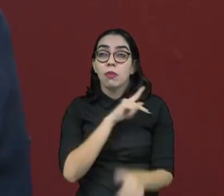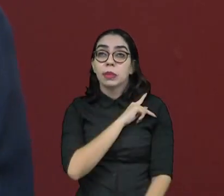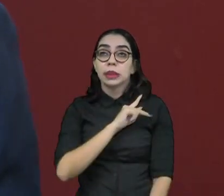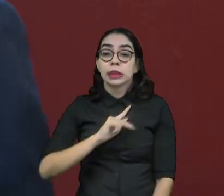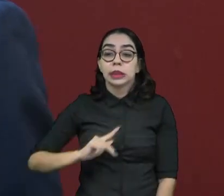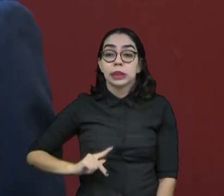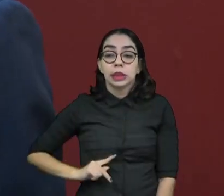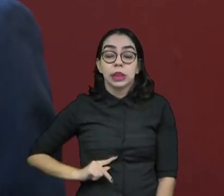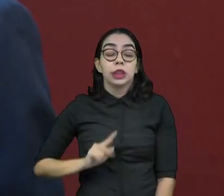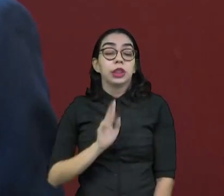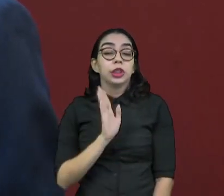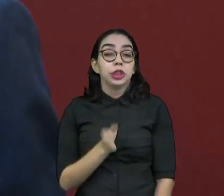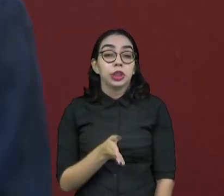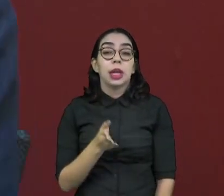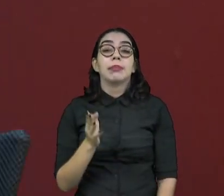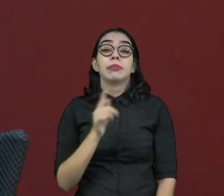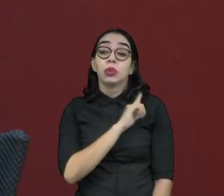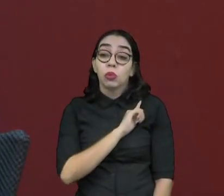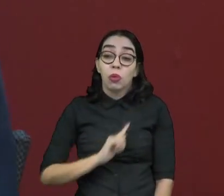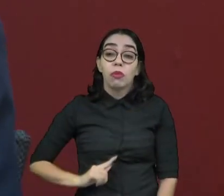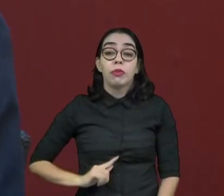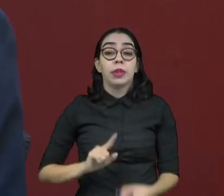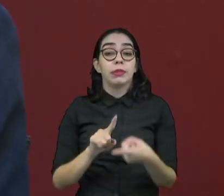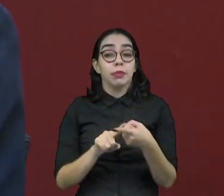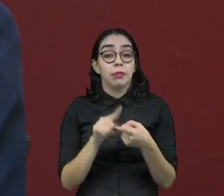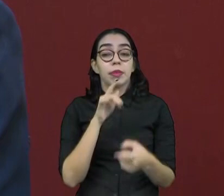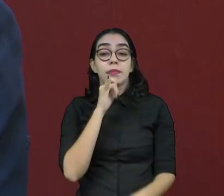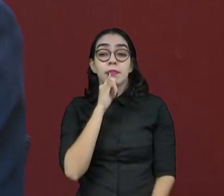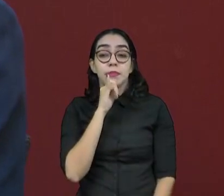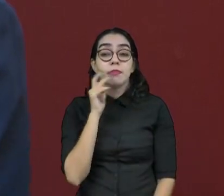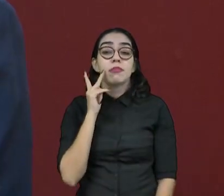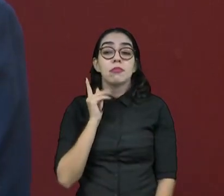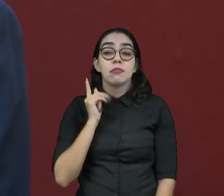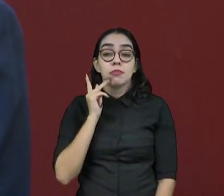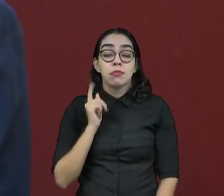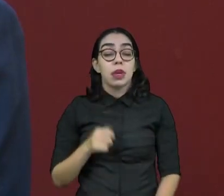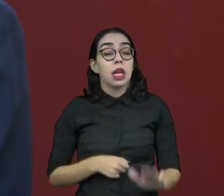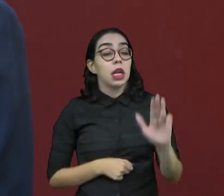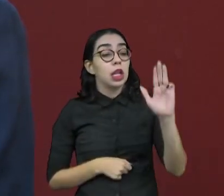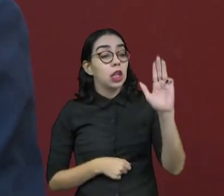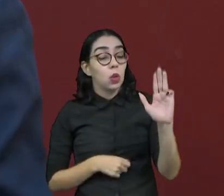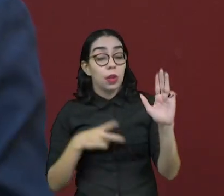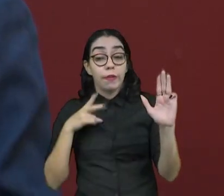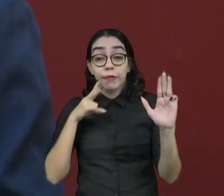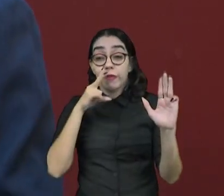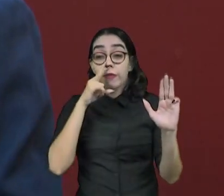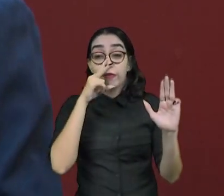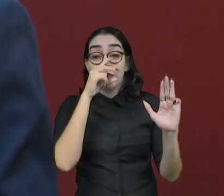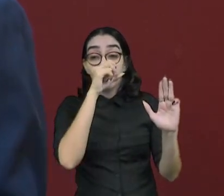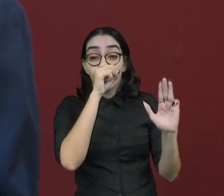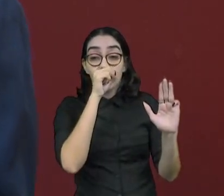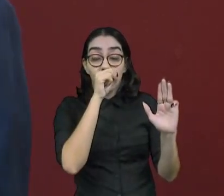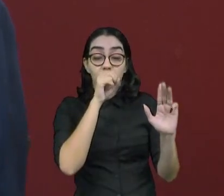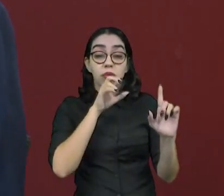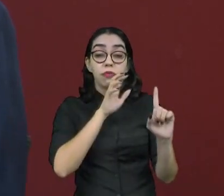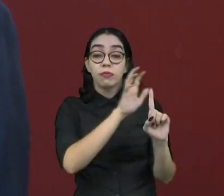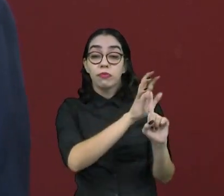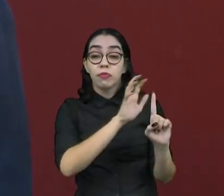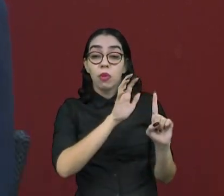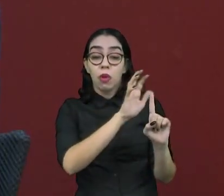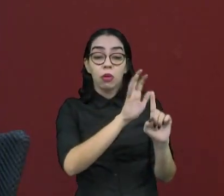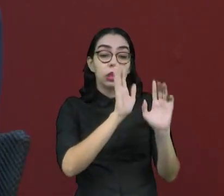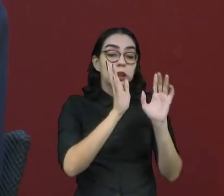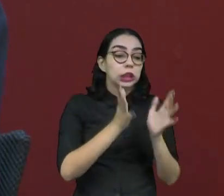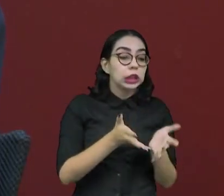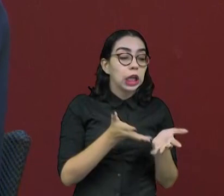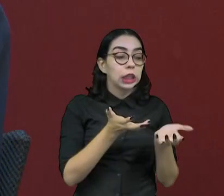entrou com tudo na eleição para governador. E, por exemplo, no Ceará aqui nós vimos o Lula com uma votação muito forte, esse eleitor já estava mais decidido a votar no